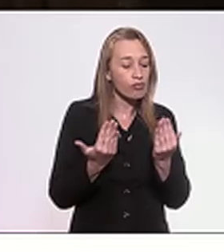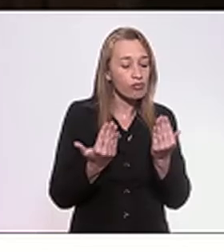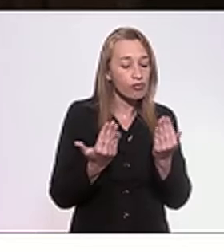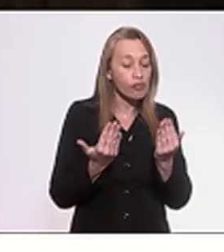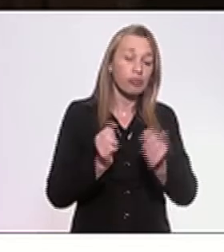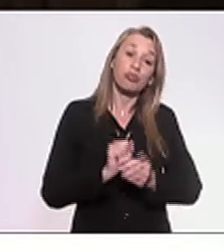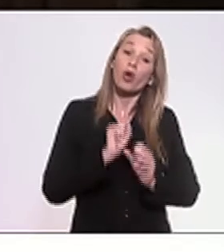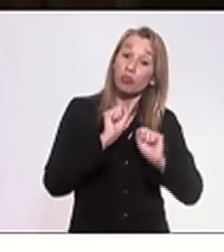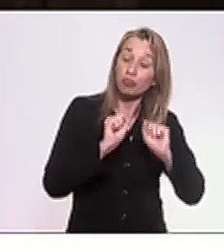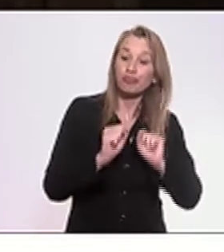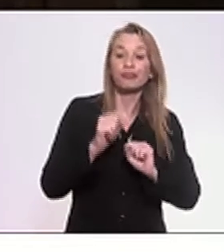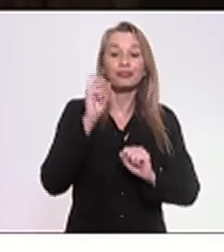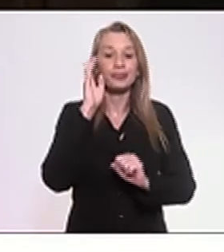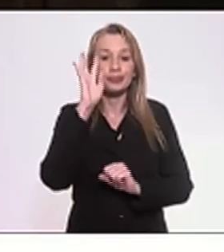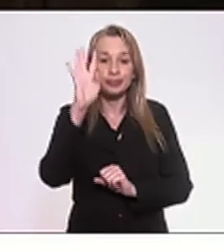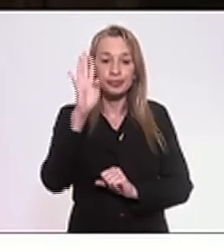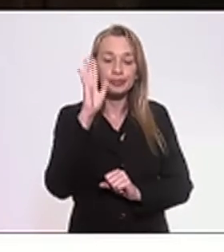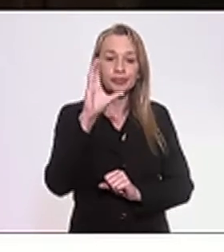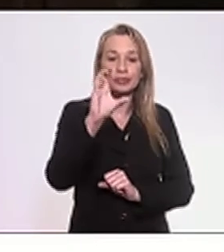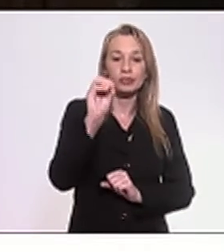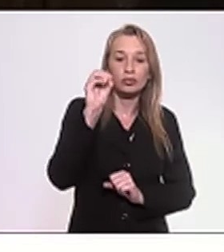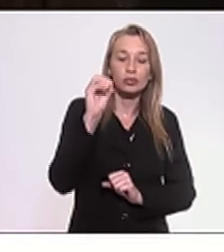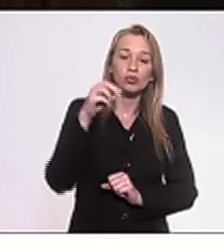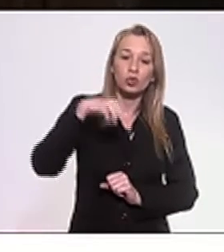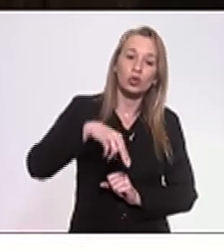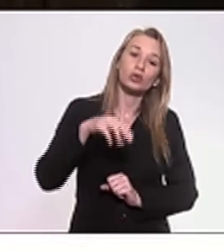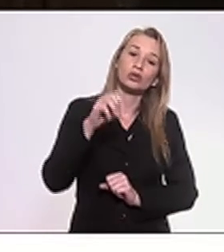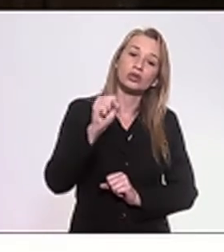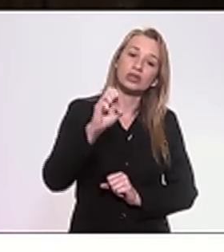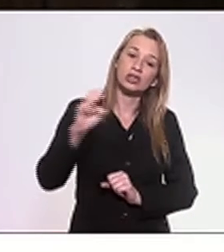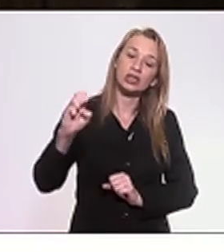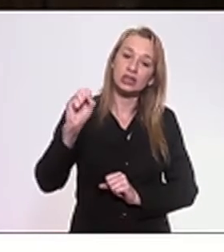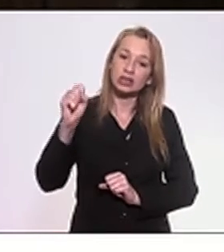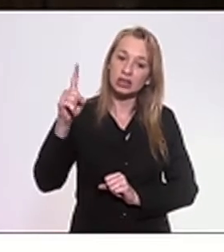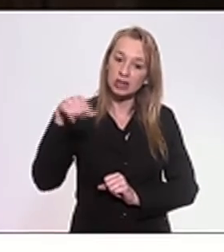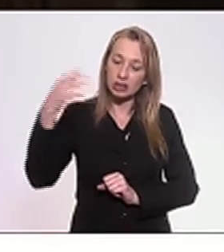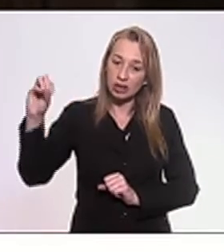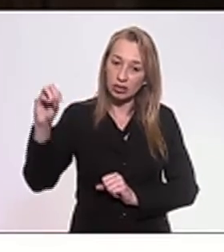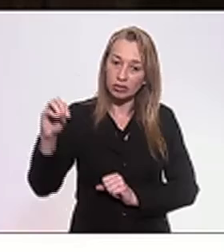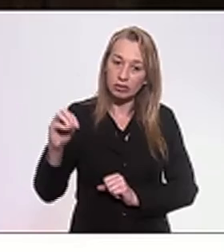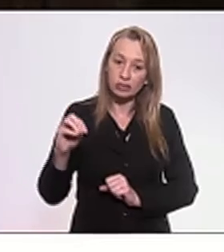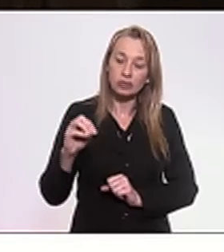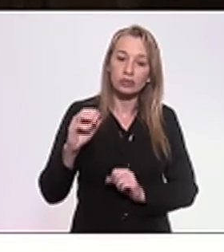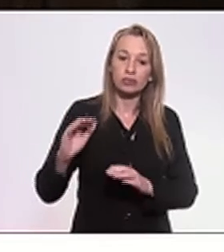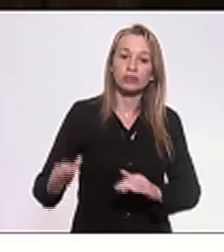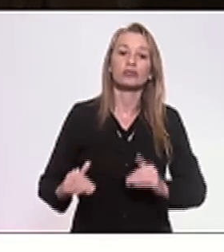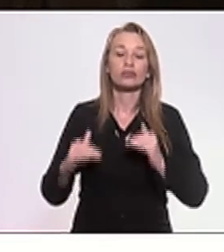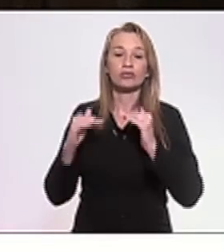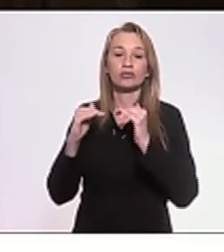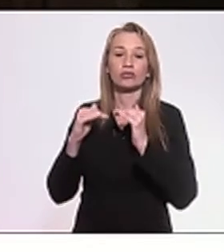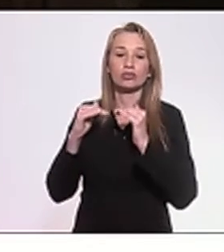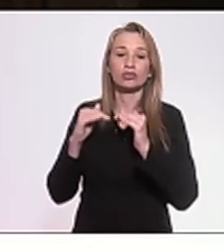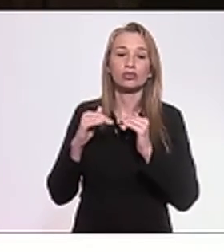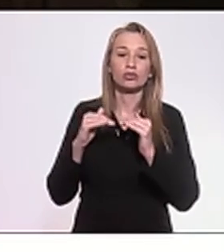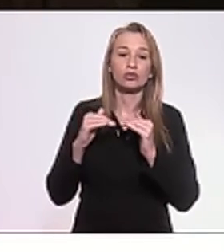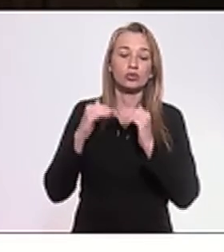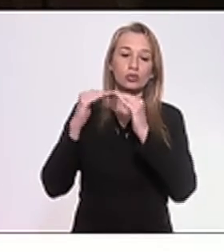imaginando que a concessão, por exemplo, da Supervia ou